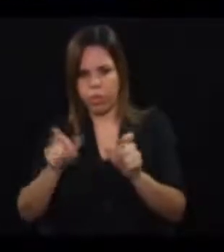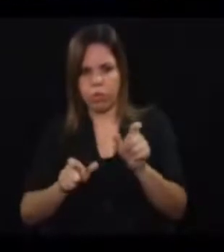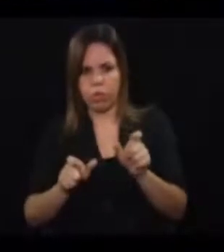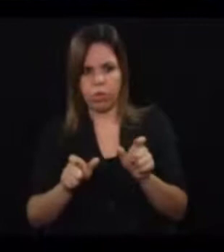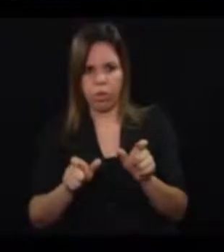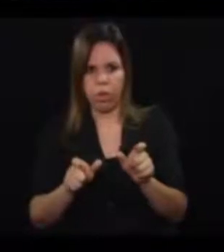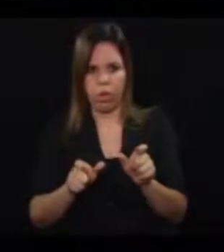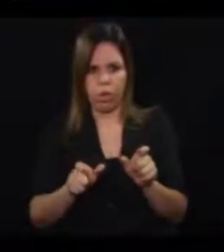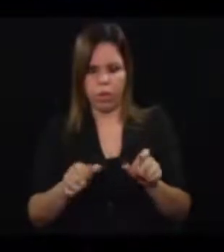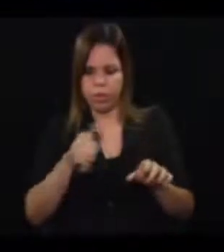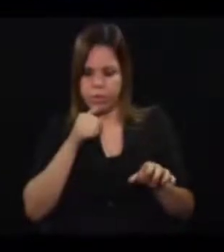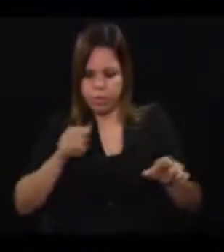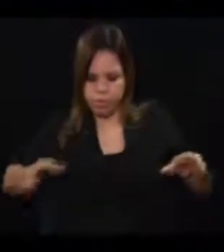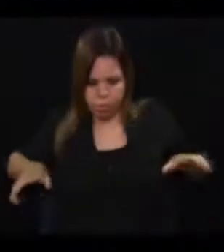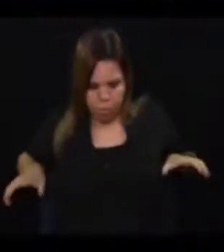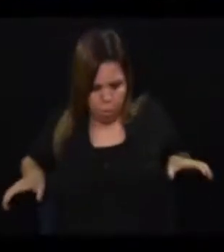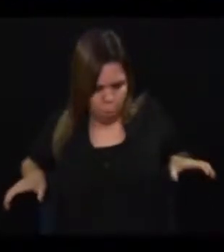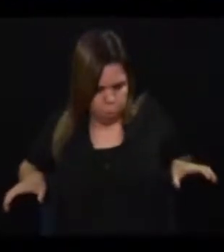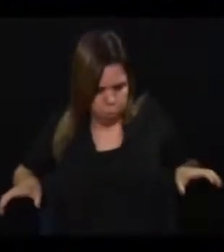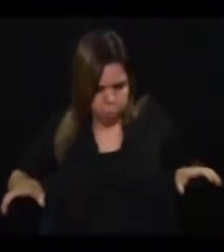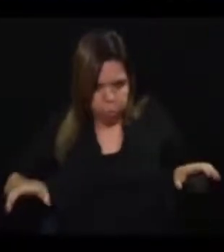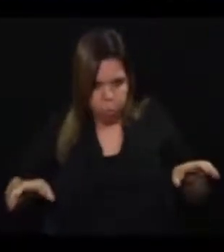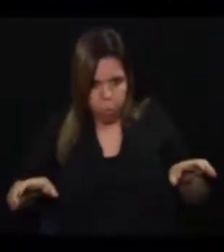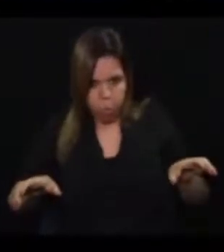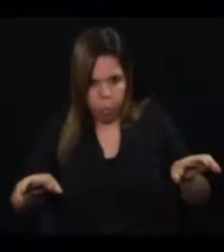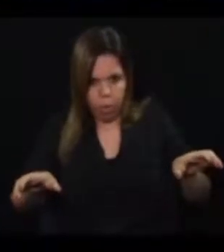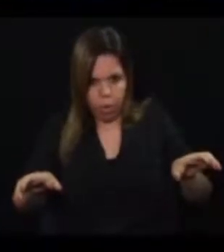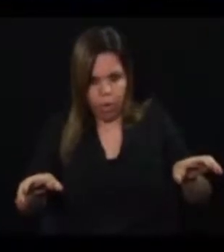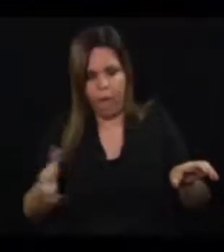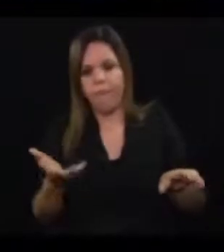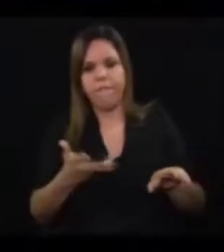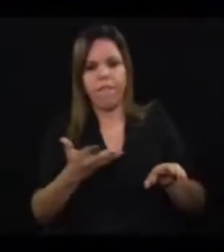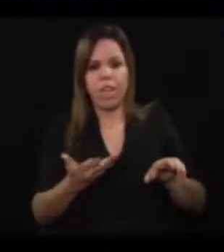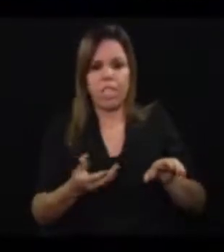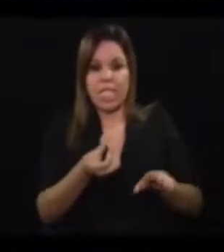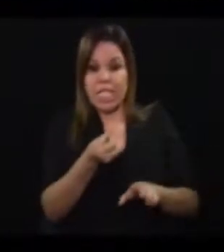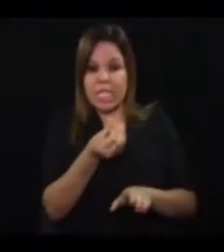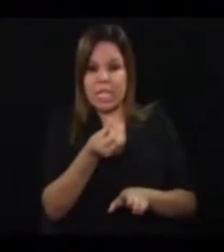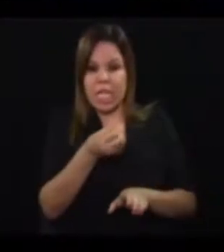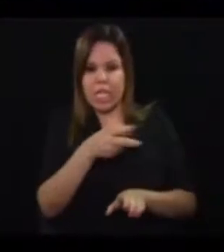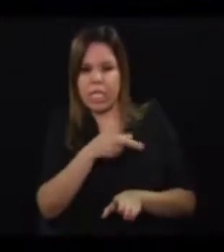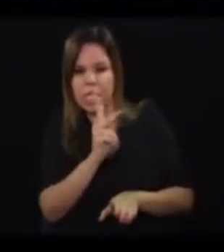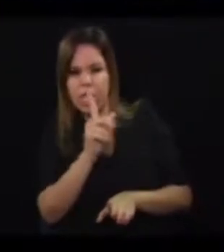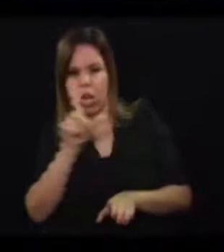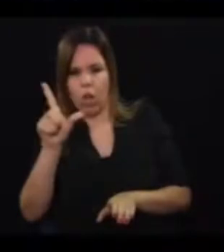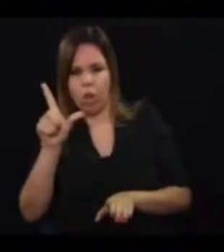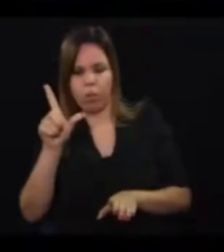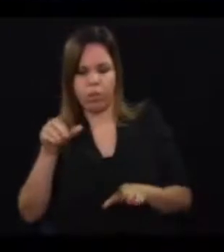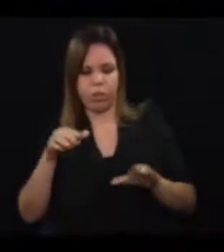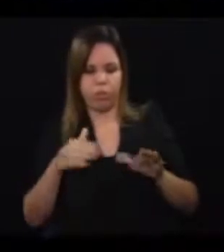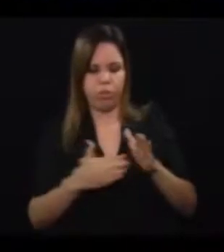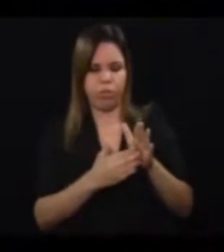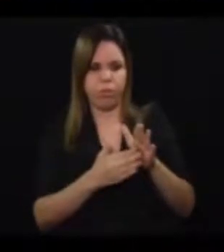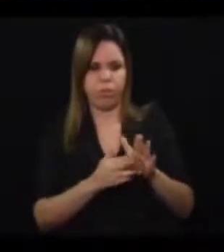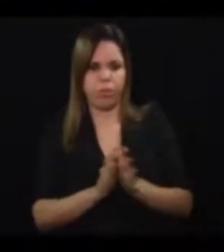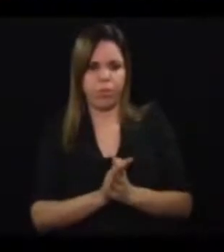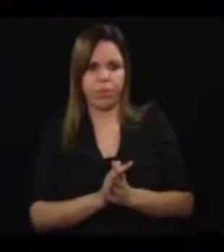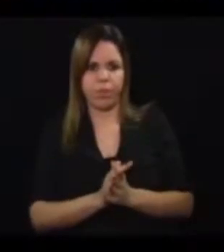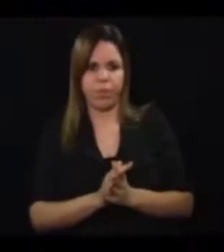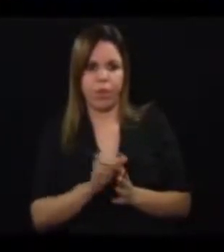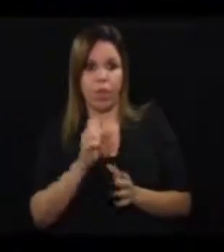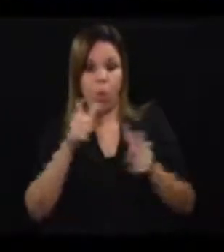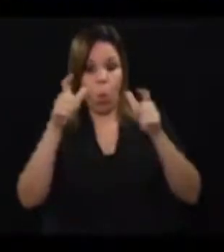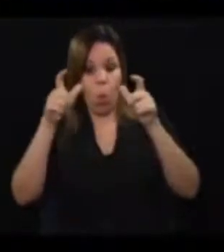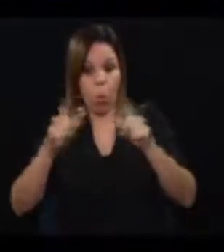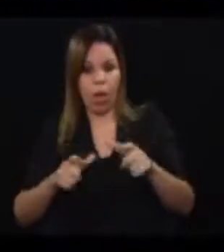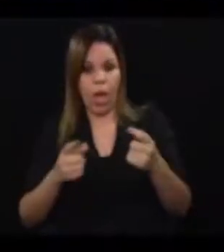calçada, por exemplo, uma velocidade menor, 6 km por hora. No caso do patinete em